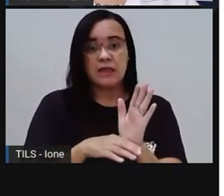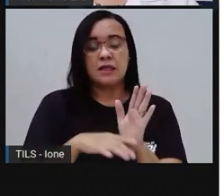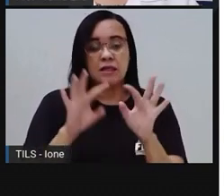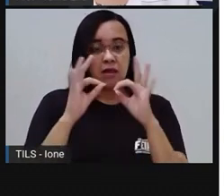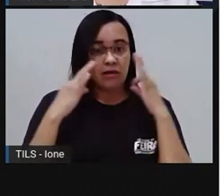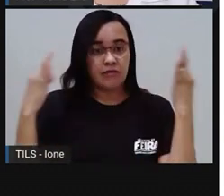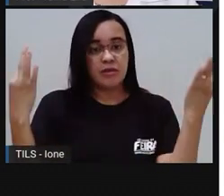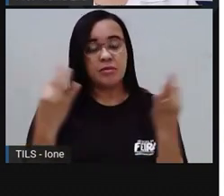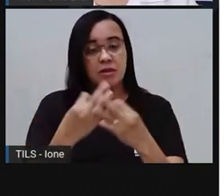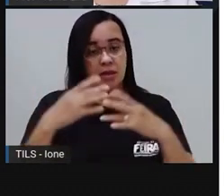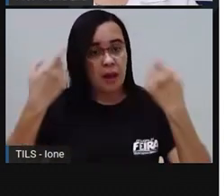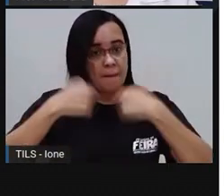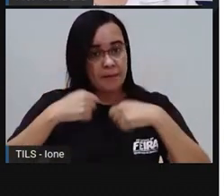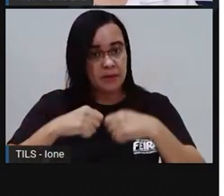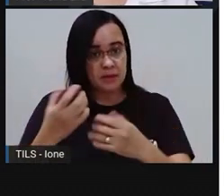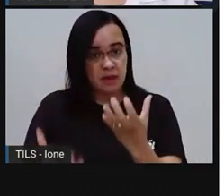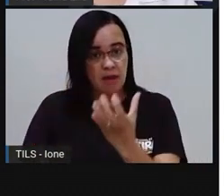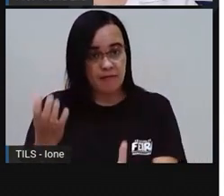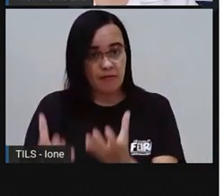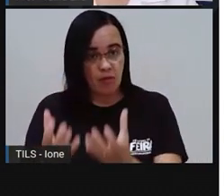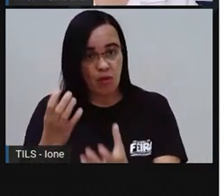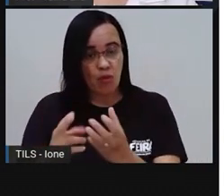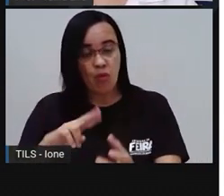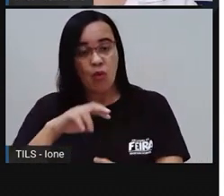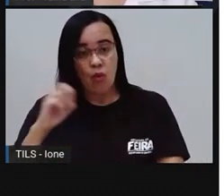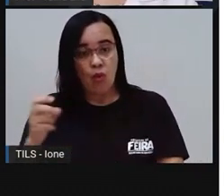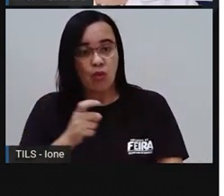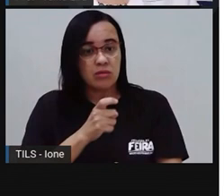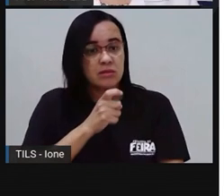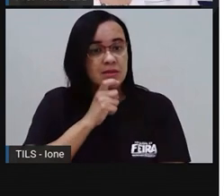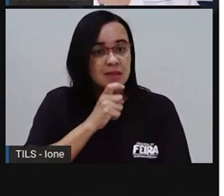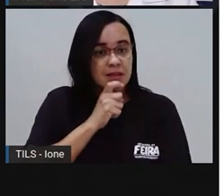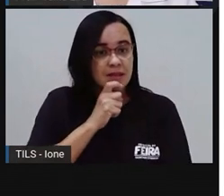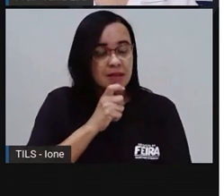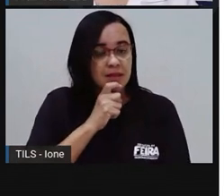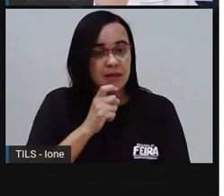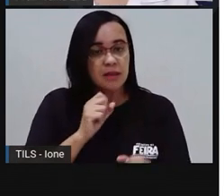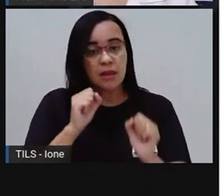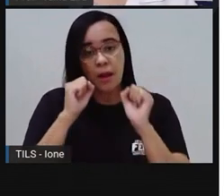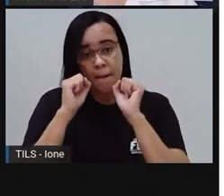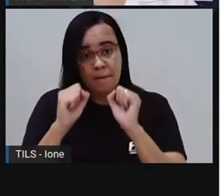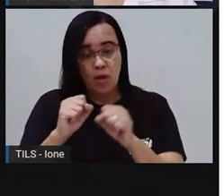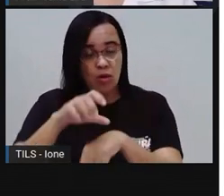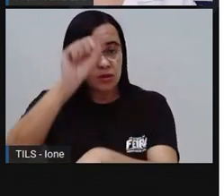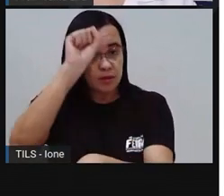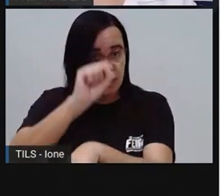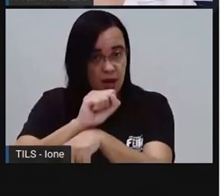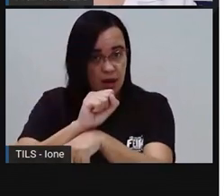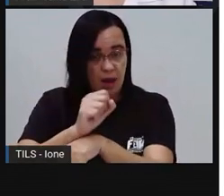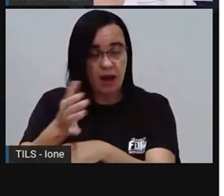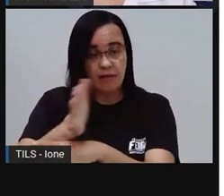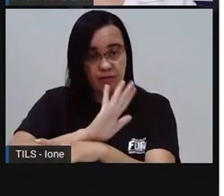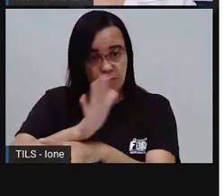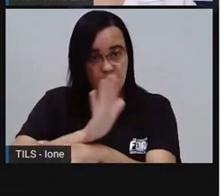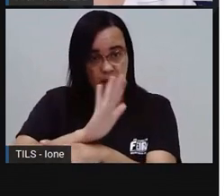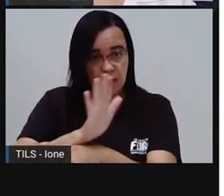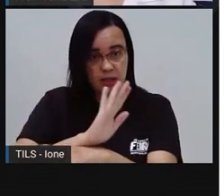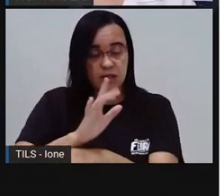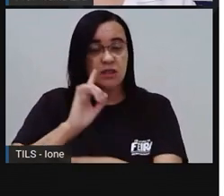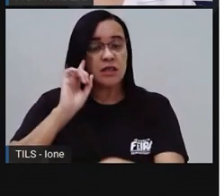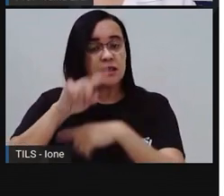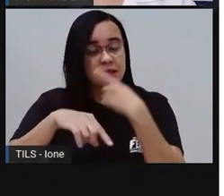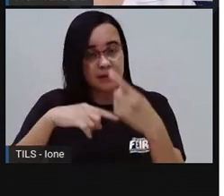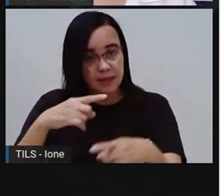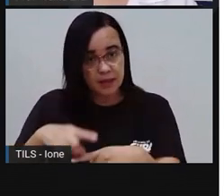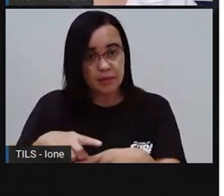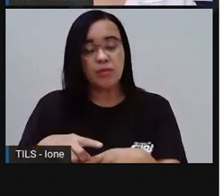Ou precisar ir à geladeira Coisas que demoram muito Pode pausar a gravação E continuar com a receita pronta Para ser